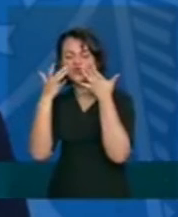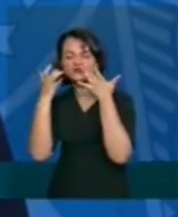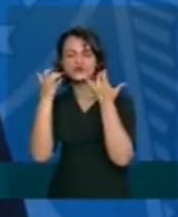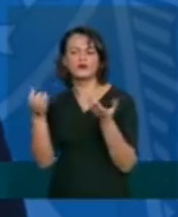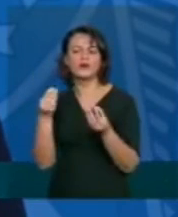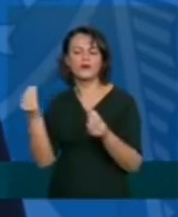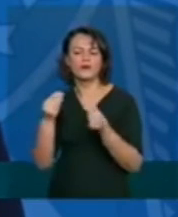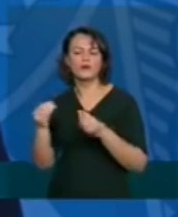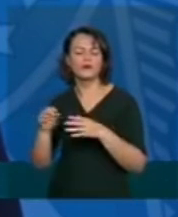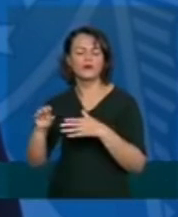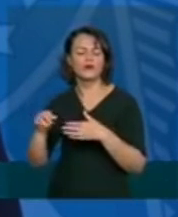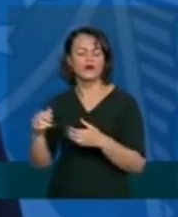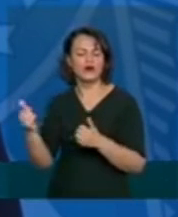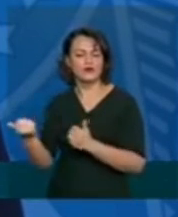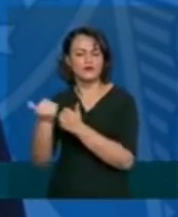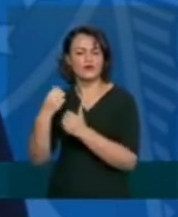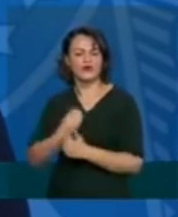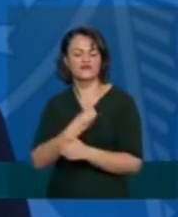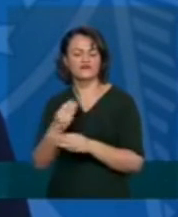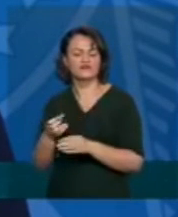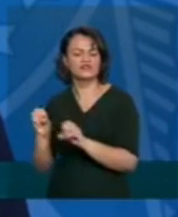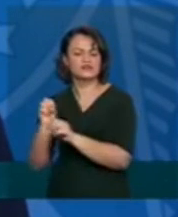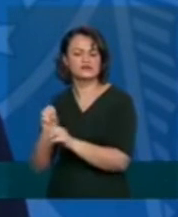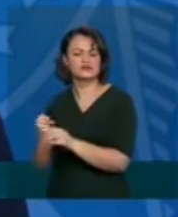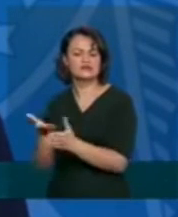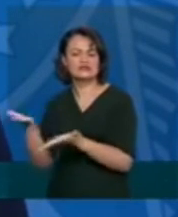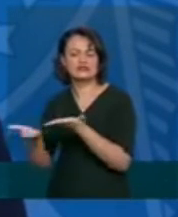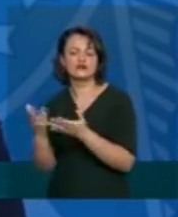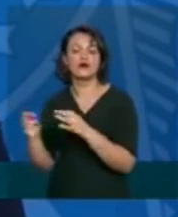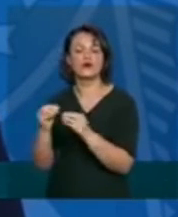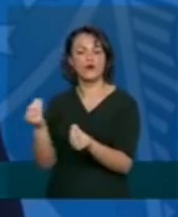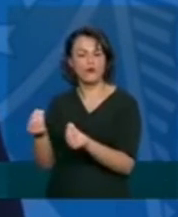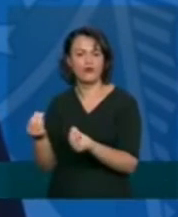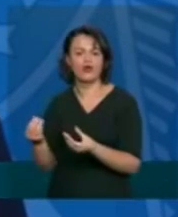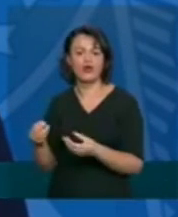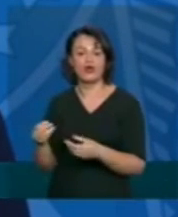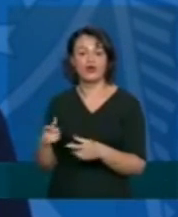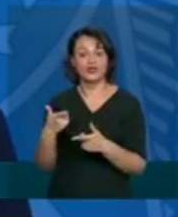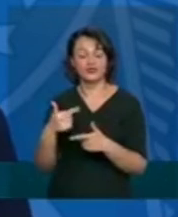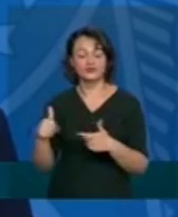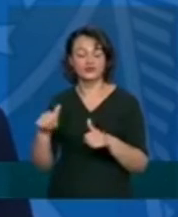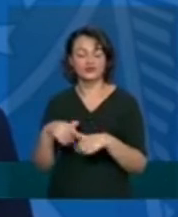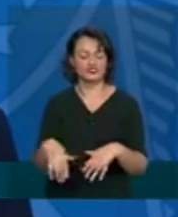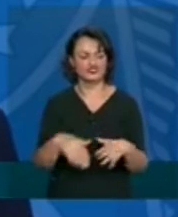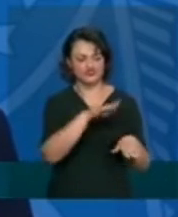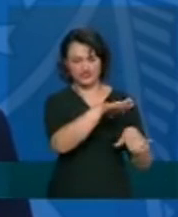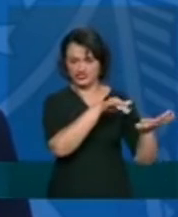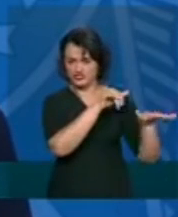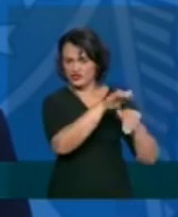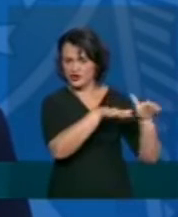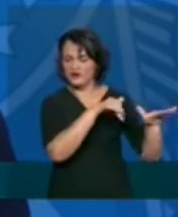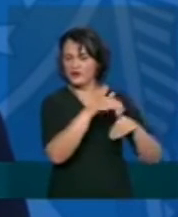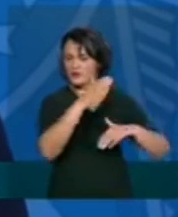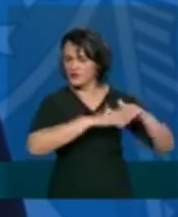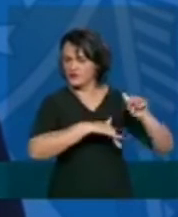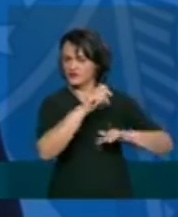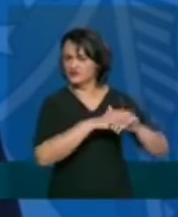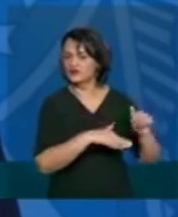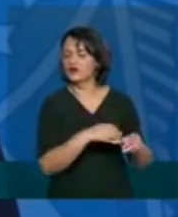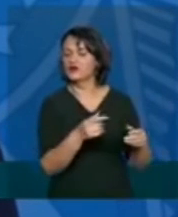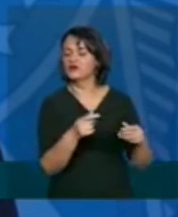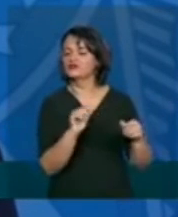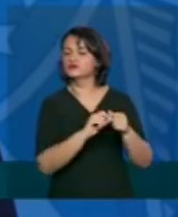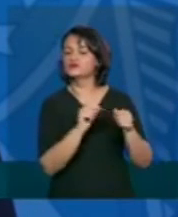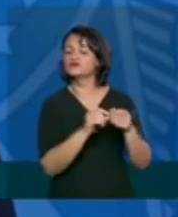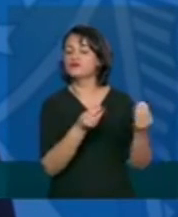suporte de vida básico e avançado e nós estamos tendo um cuidado a mais ao recrutarmos esses profissionais nós estamos